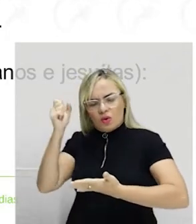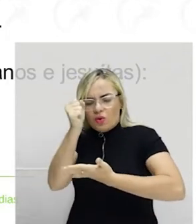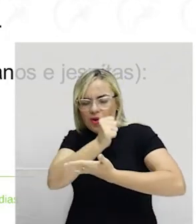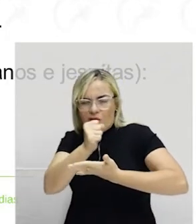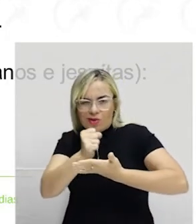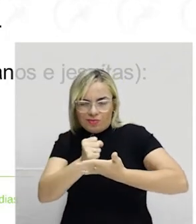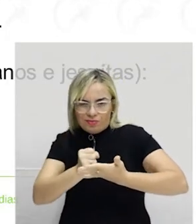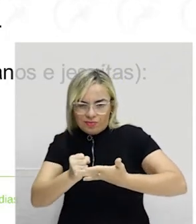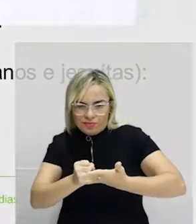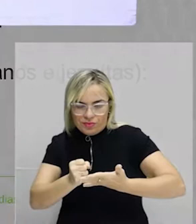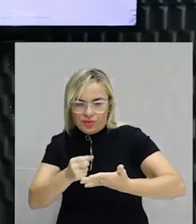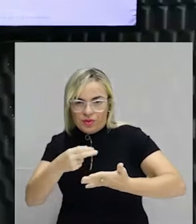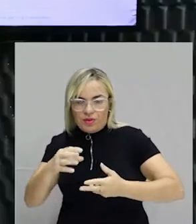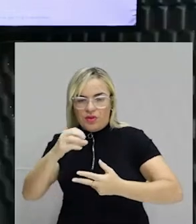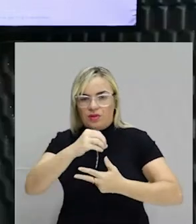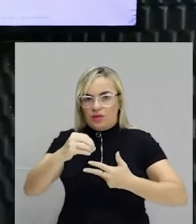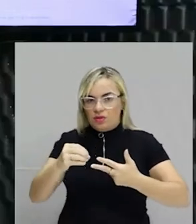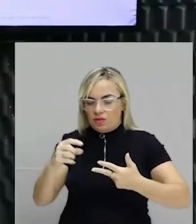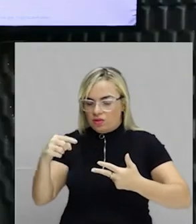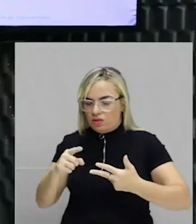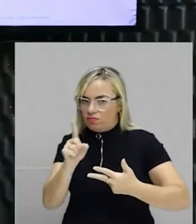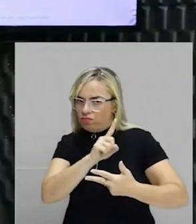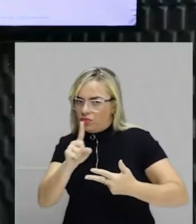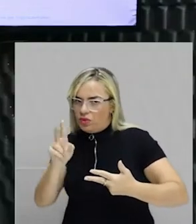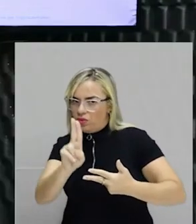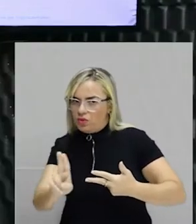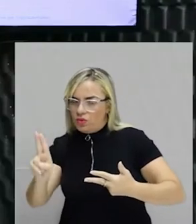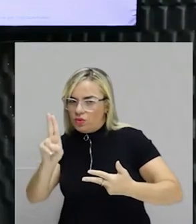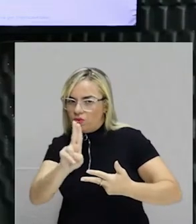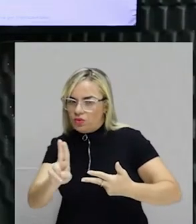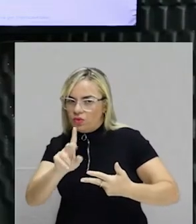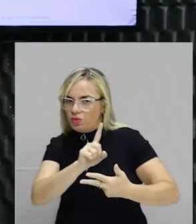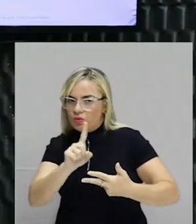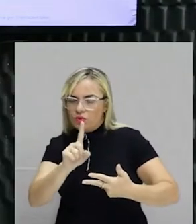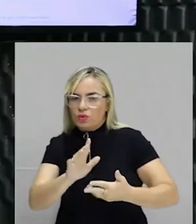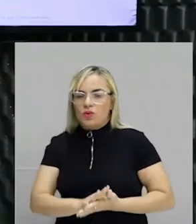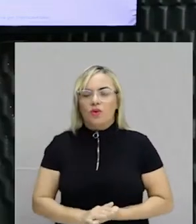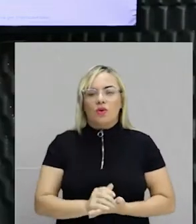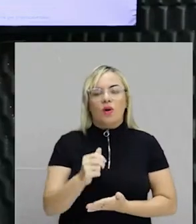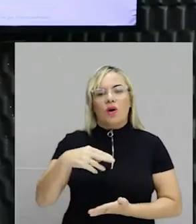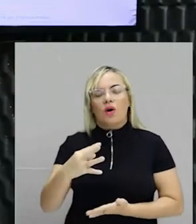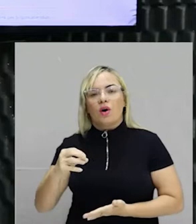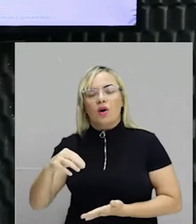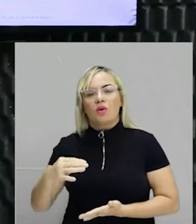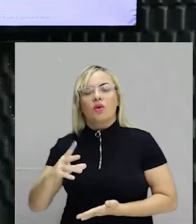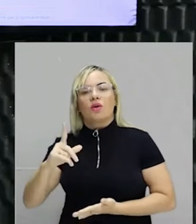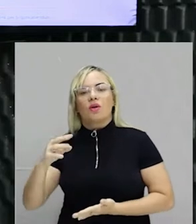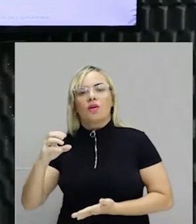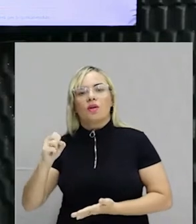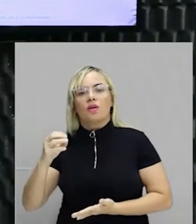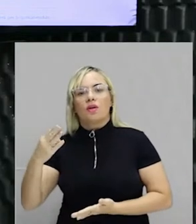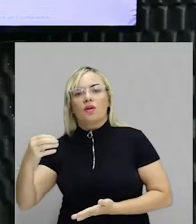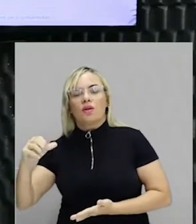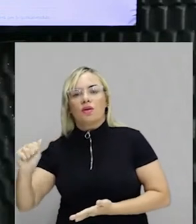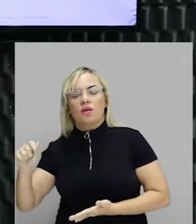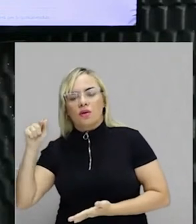Aleijadinho? Nota, Enem não usa esse apelido. O nome do artista é Antônio Francisco Lisboa. Eu vou repetir para